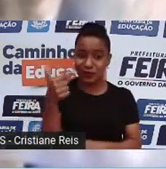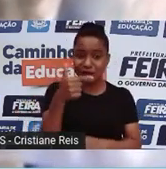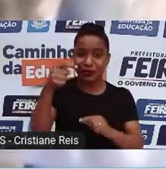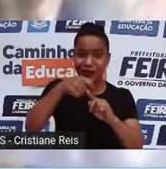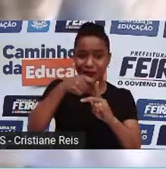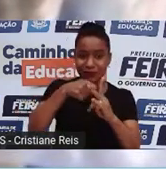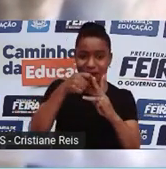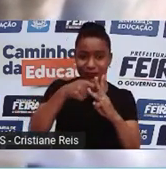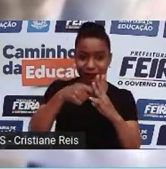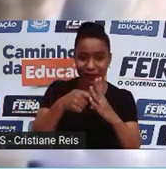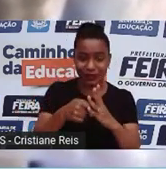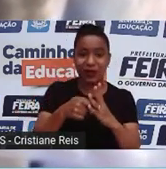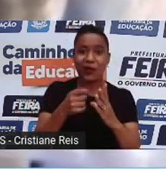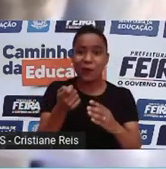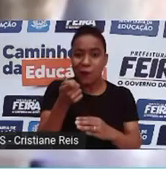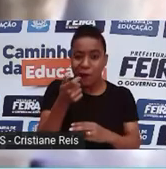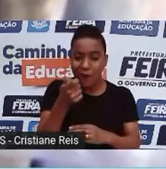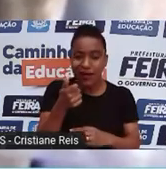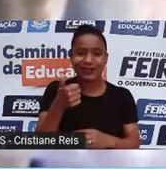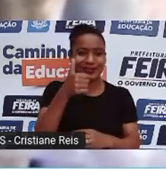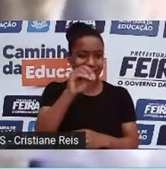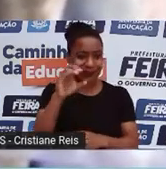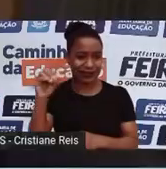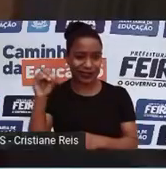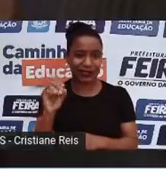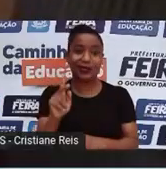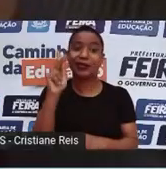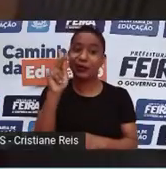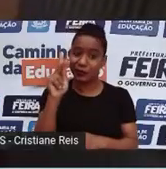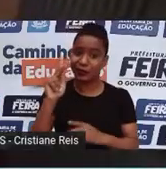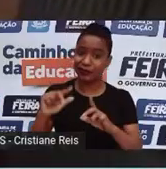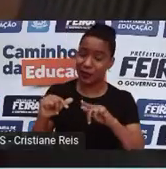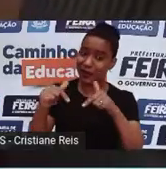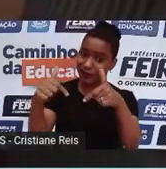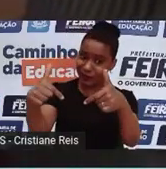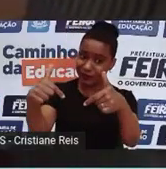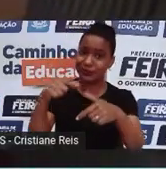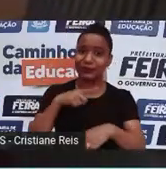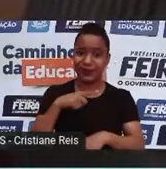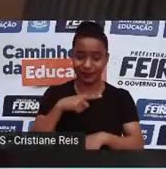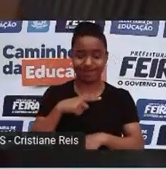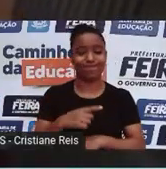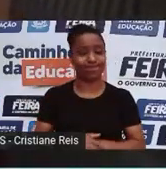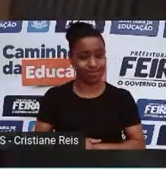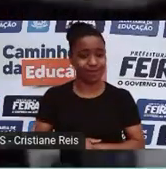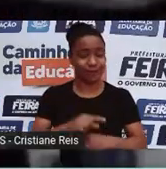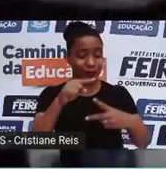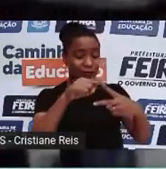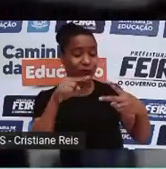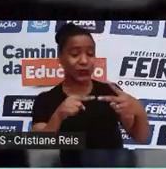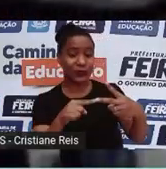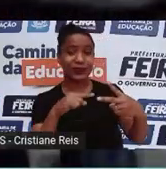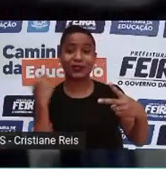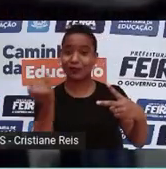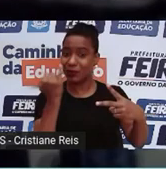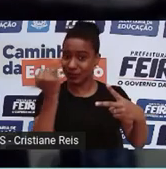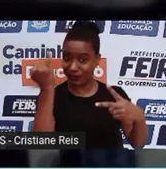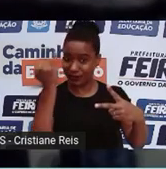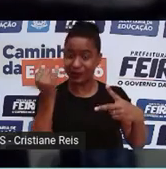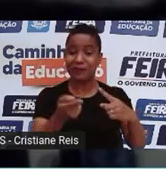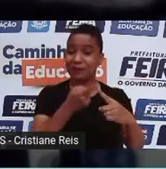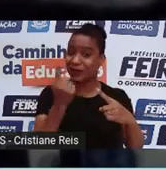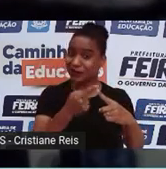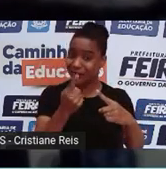de 100 quilos. Há um grande passo. Existem duas limitações importantes. Uma é obter a célula